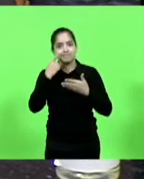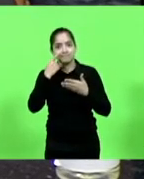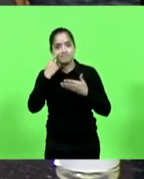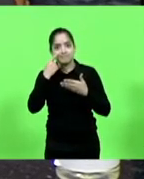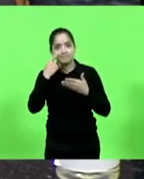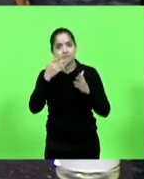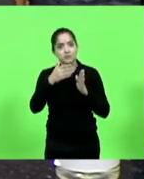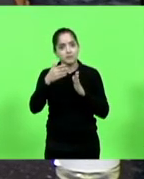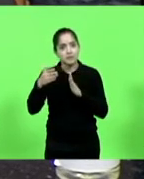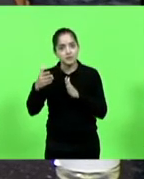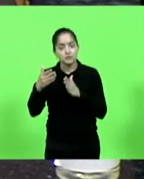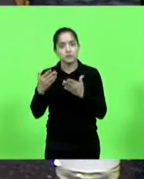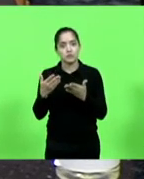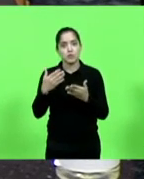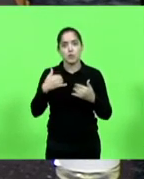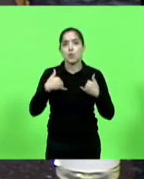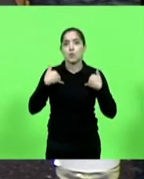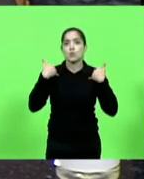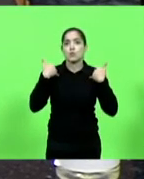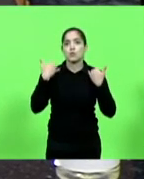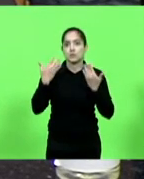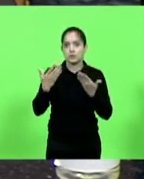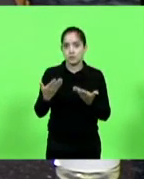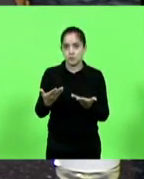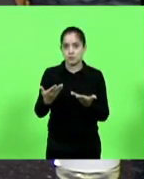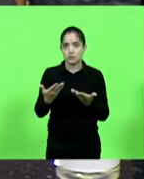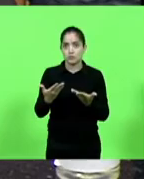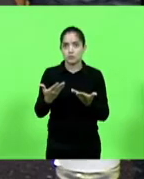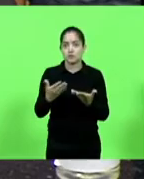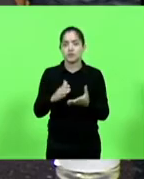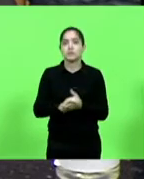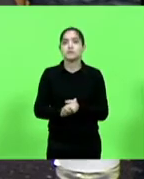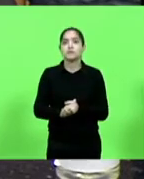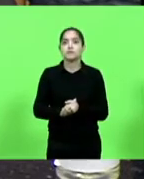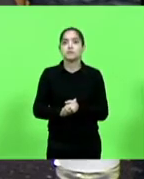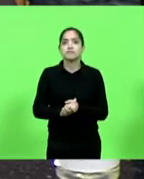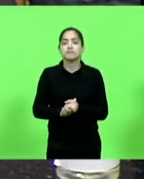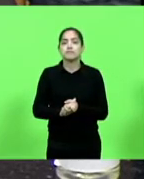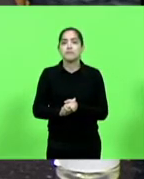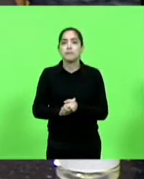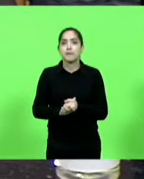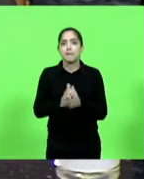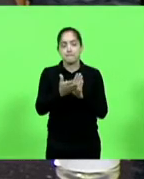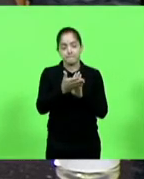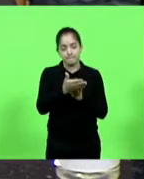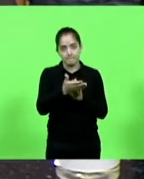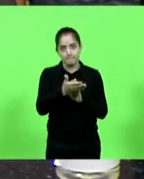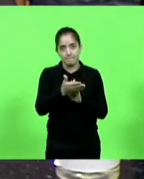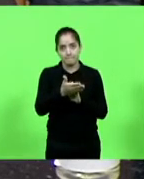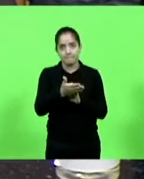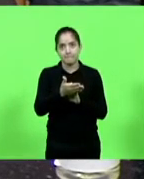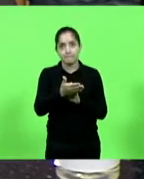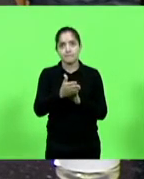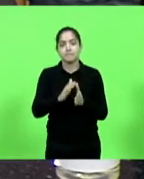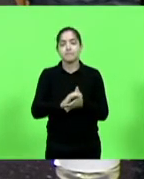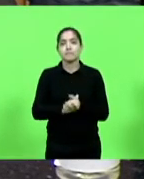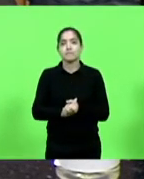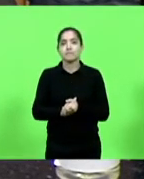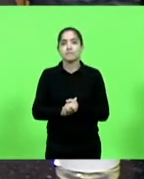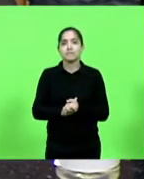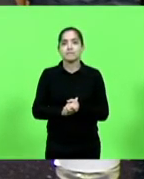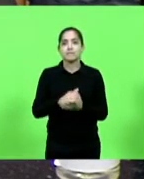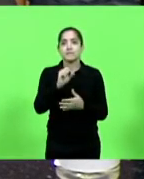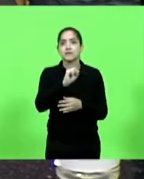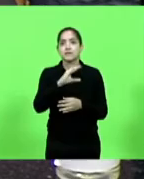o orgulho que a gente sente no semblante, na postura da pessoa, então parabéns, nós aplaudimos Santa